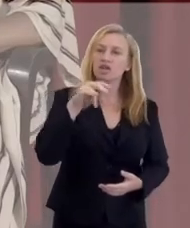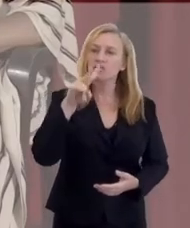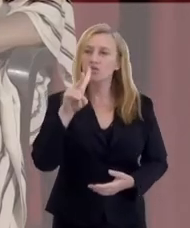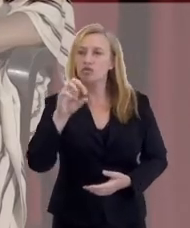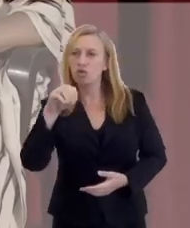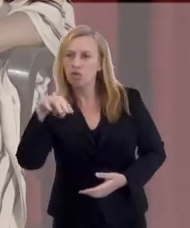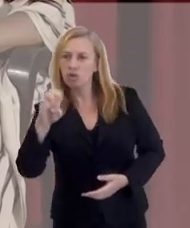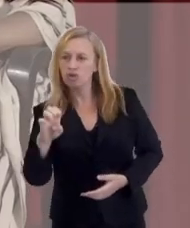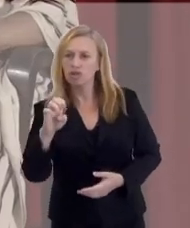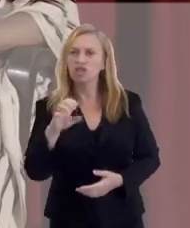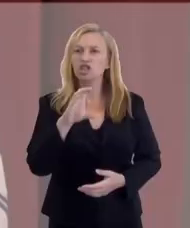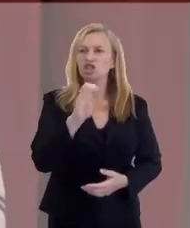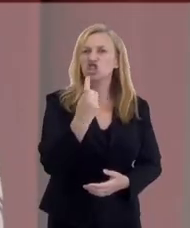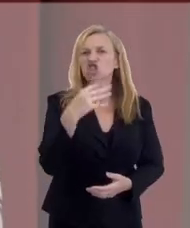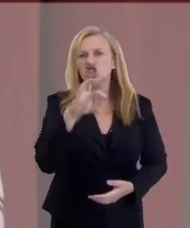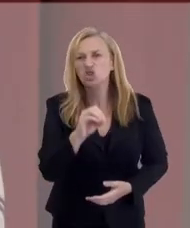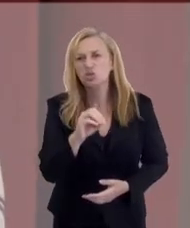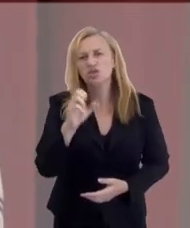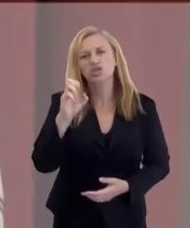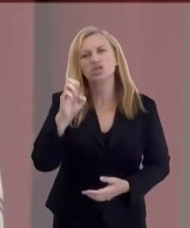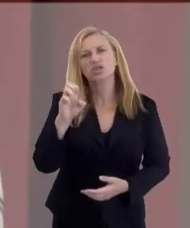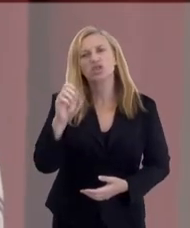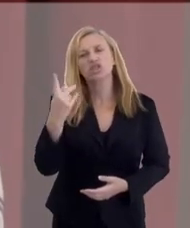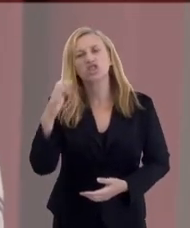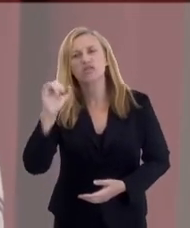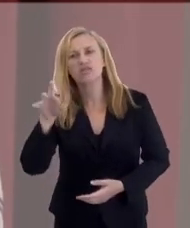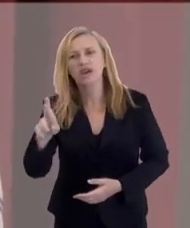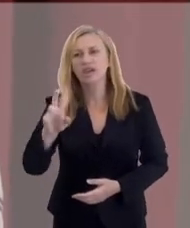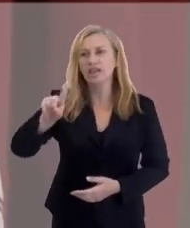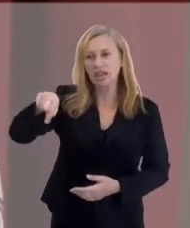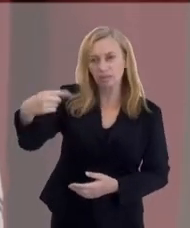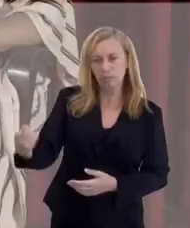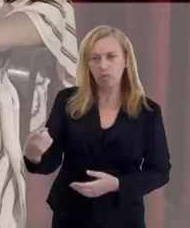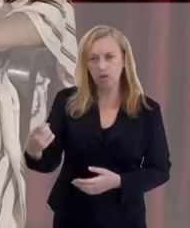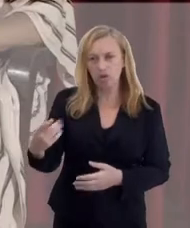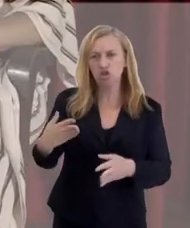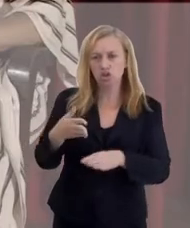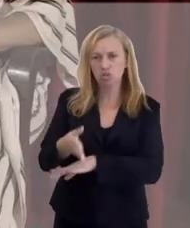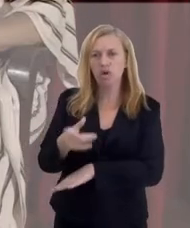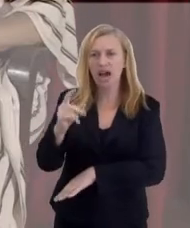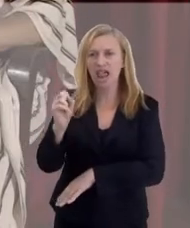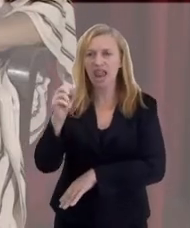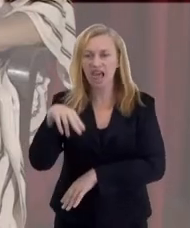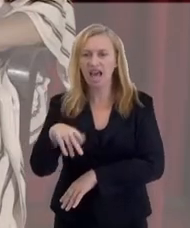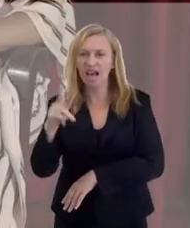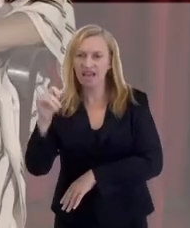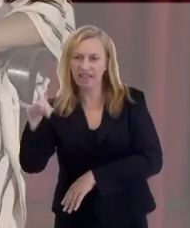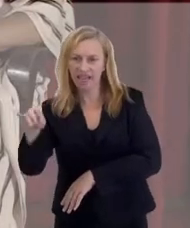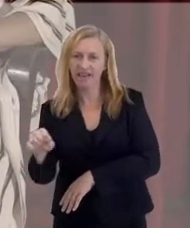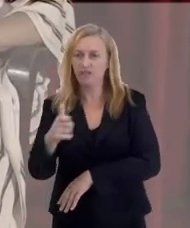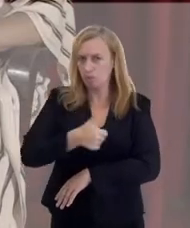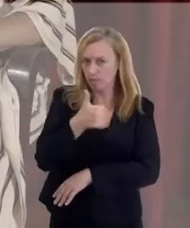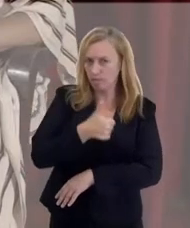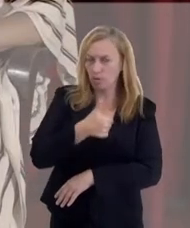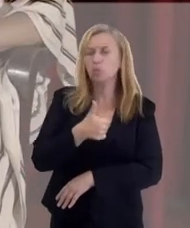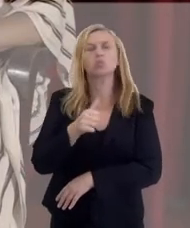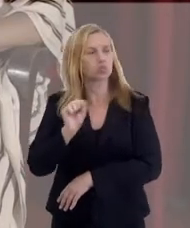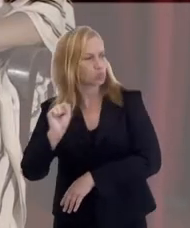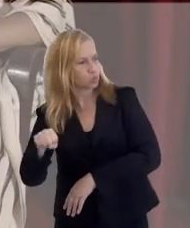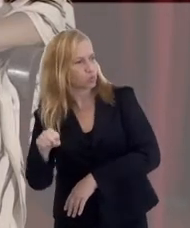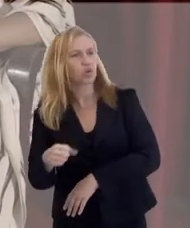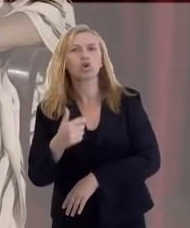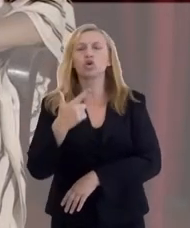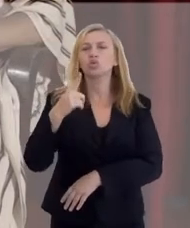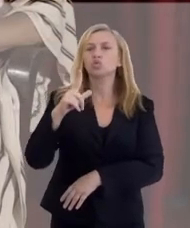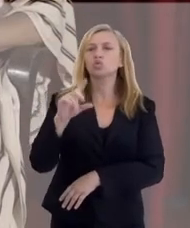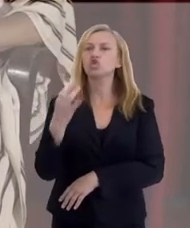do Amaral Pereira. Então o Chico Xavier veio depois de Allan Kardec. Depois de Allan Kardec. Allan Kardec surge primeiro. Primeiro.